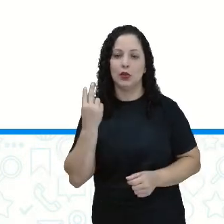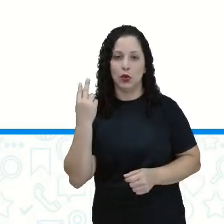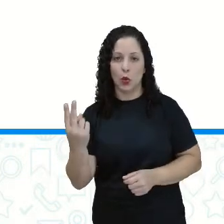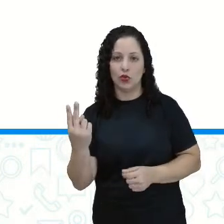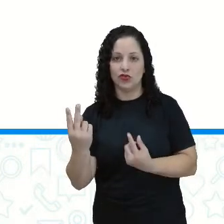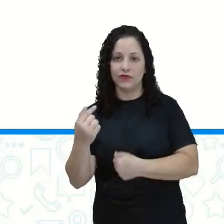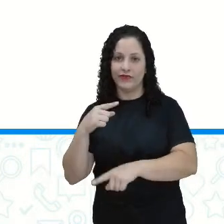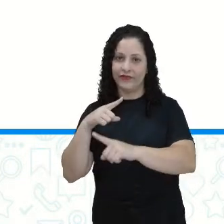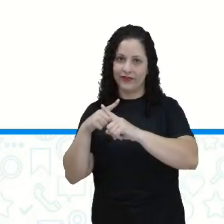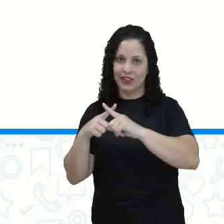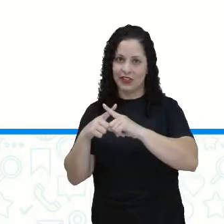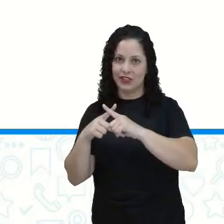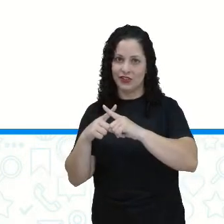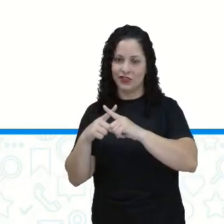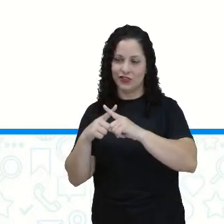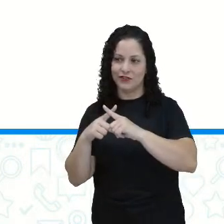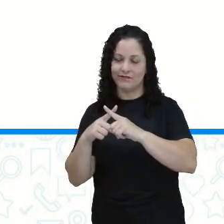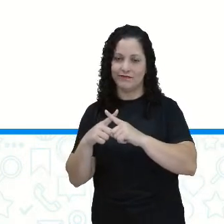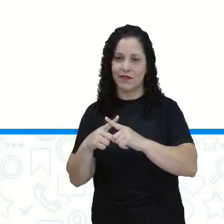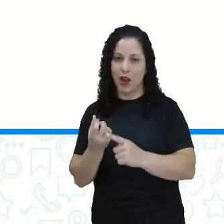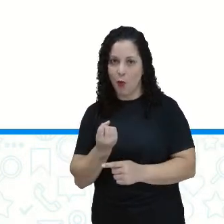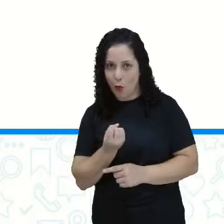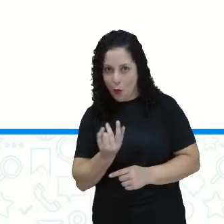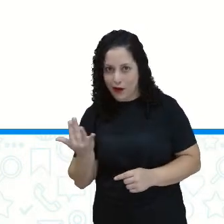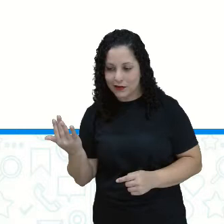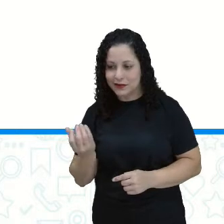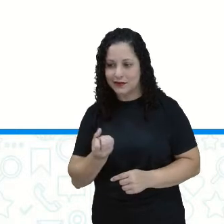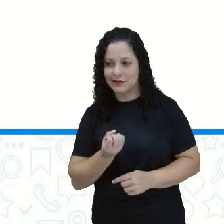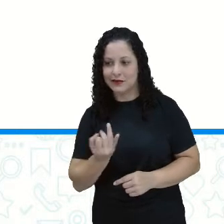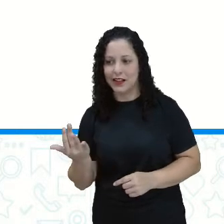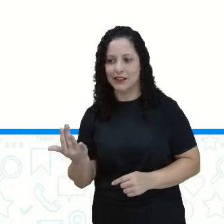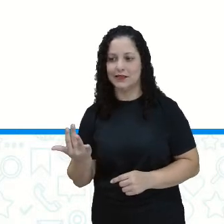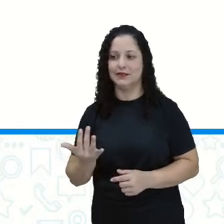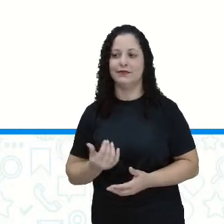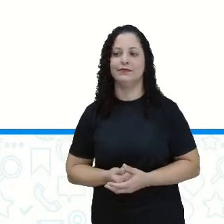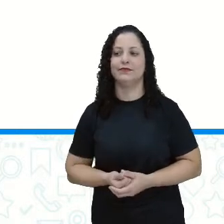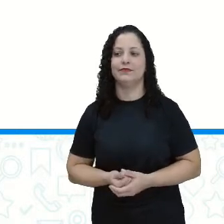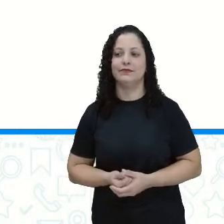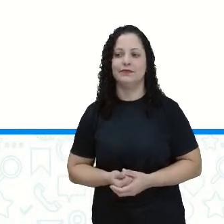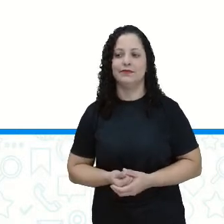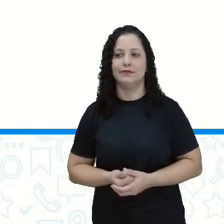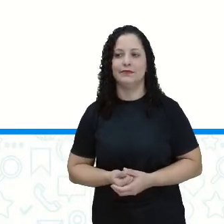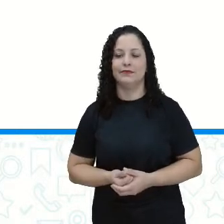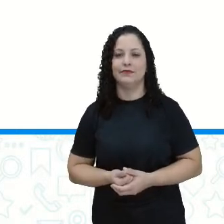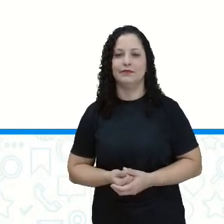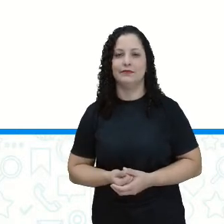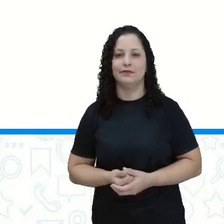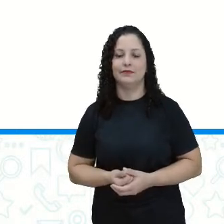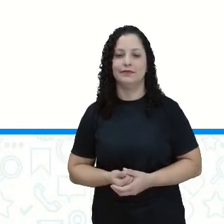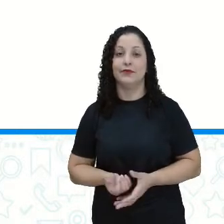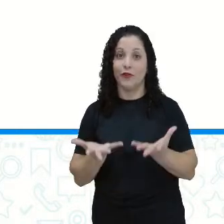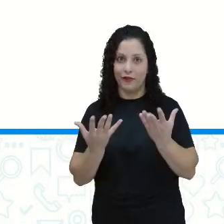aquele determinado valor, certo? Então, vamos lá.